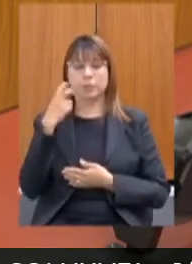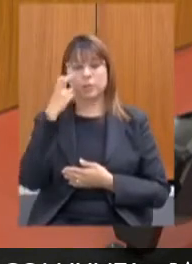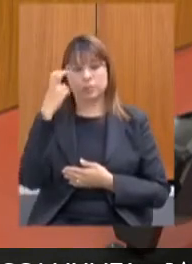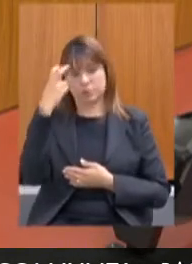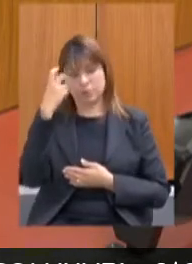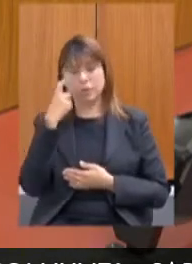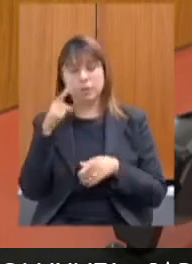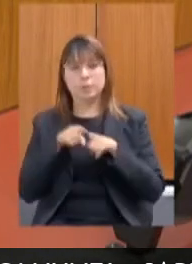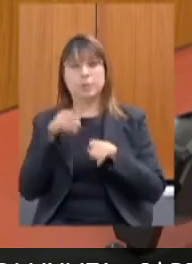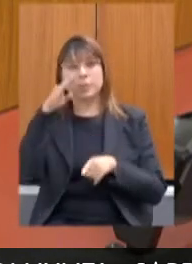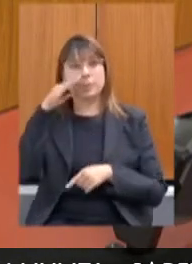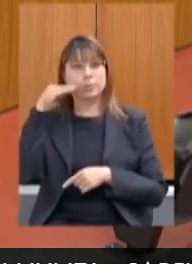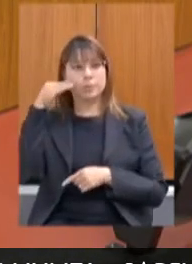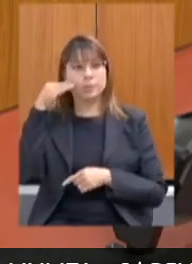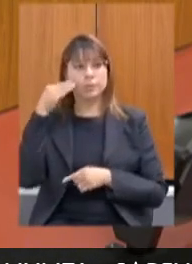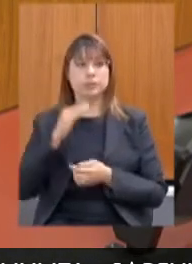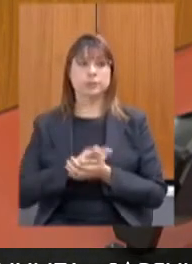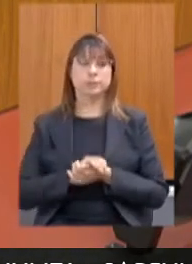Beatriz Serqueira.